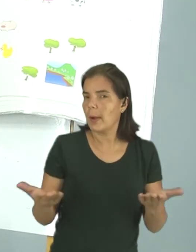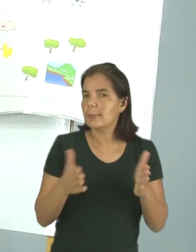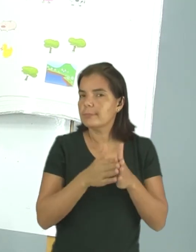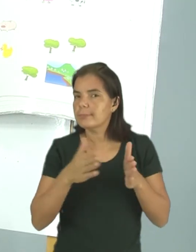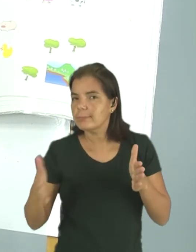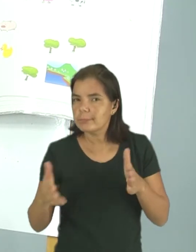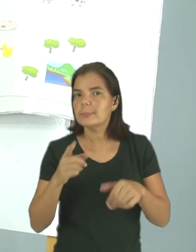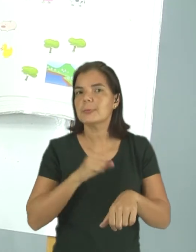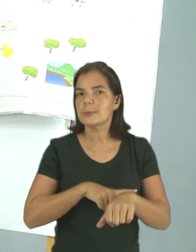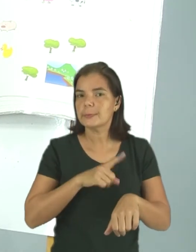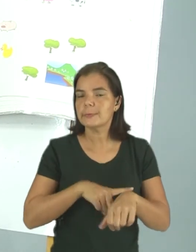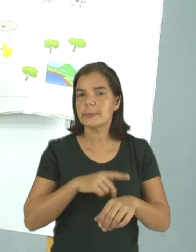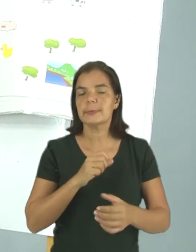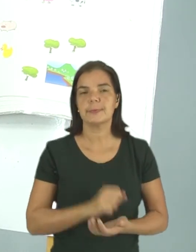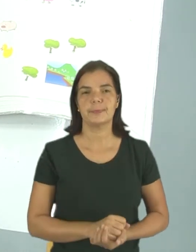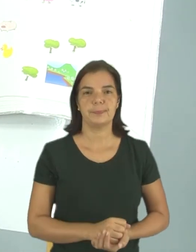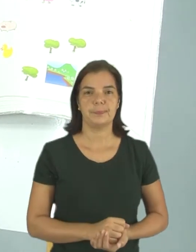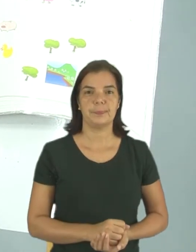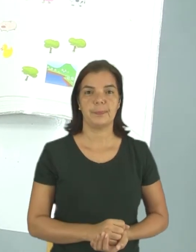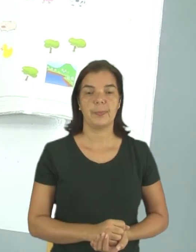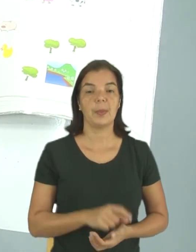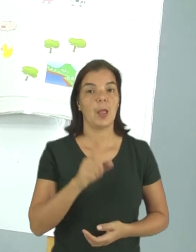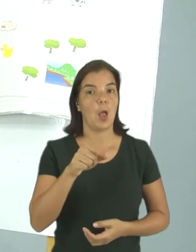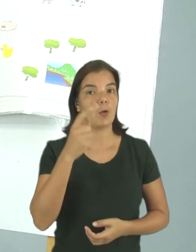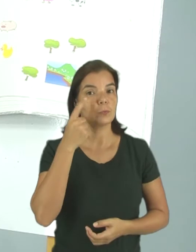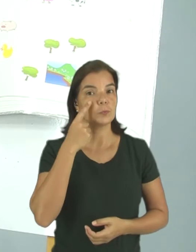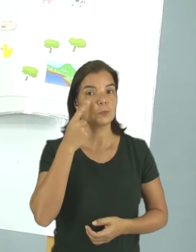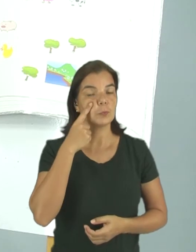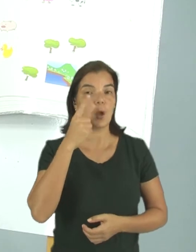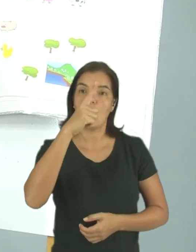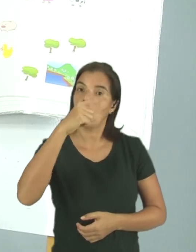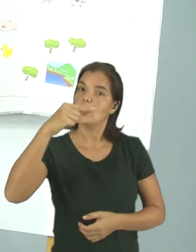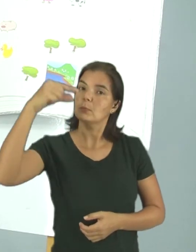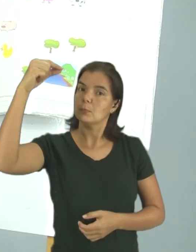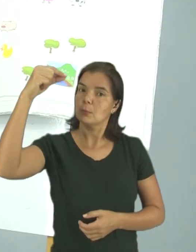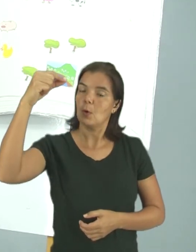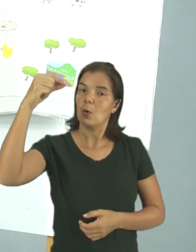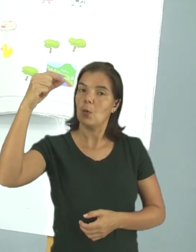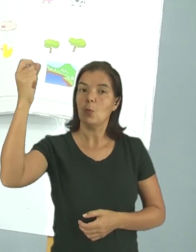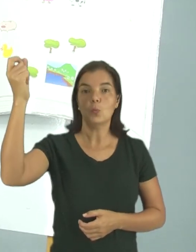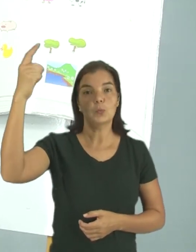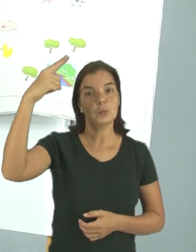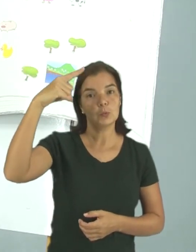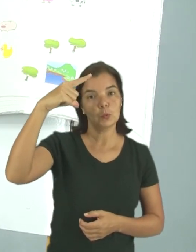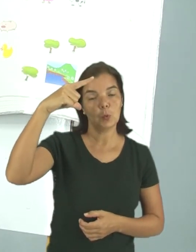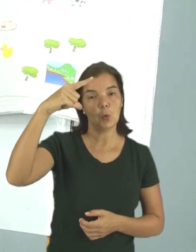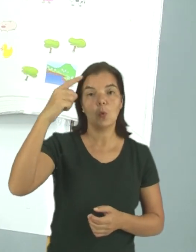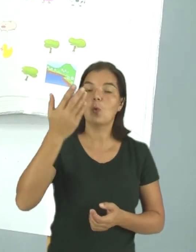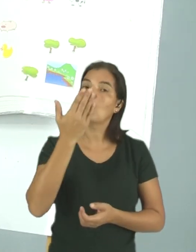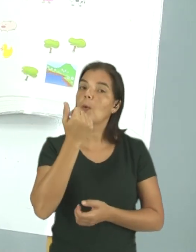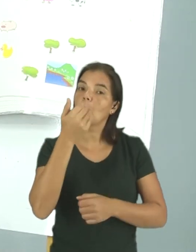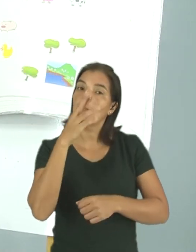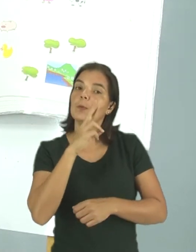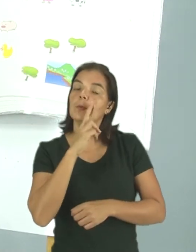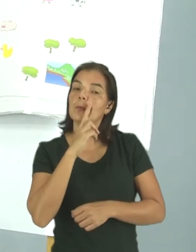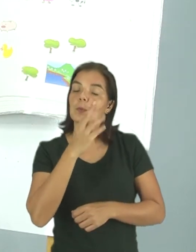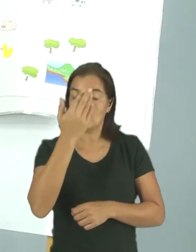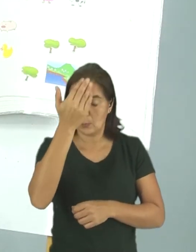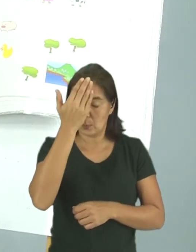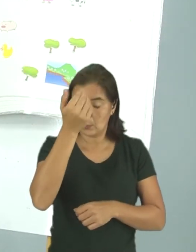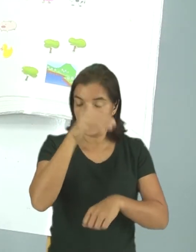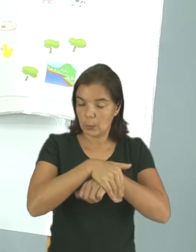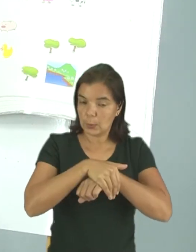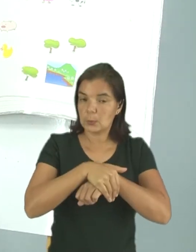período de tempo que Mila fez outras atividades? Ela observou a lua, O céu, Jantou com a tia,